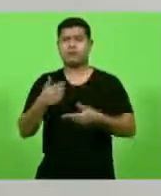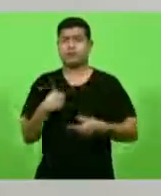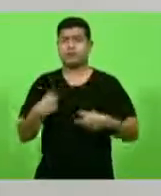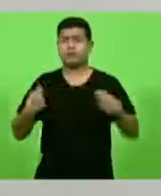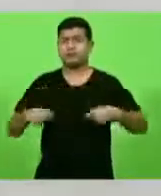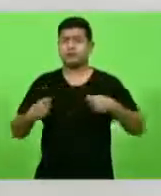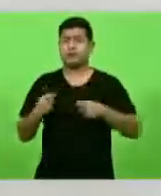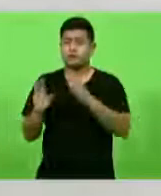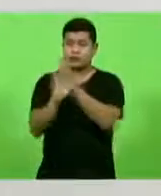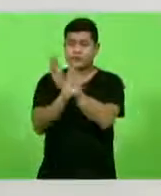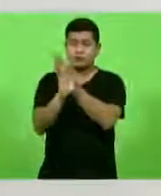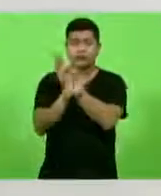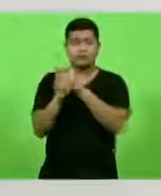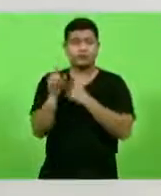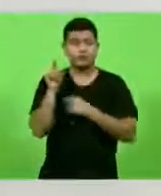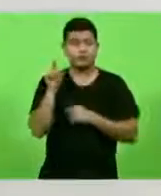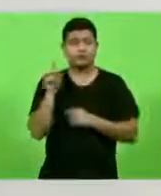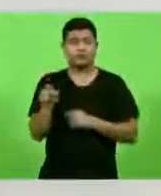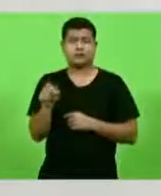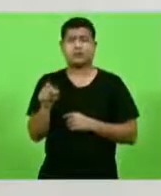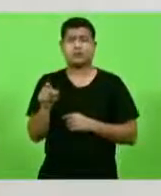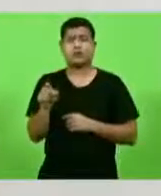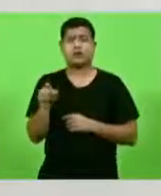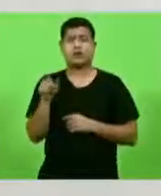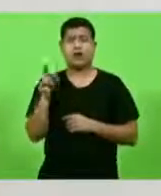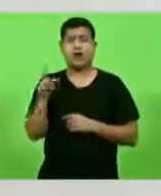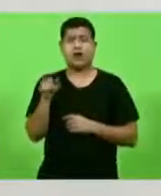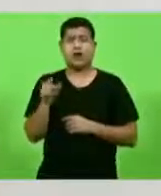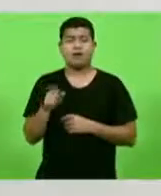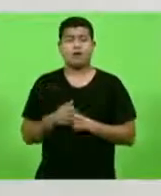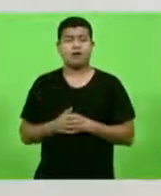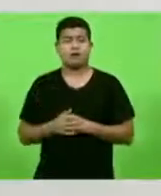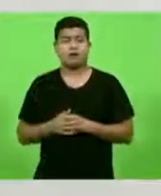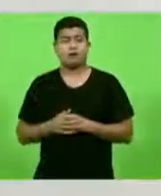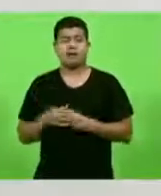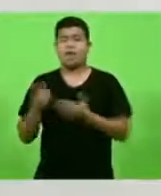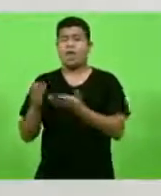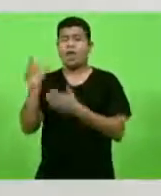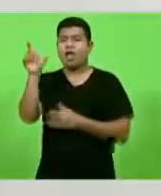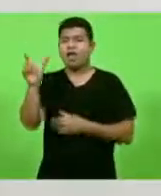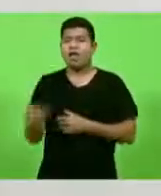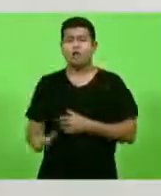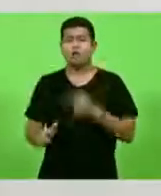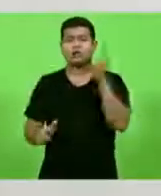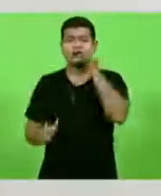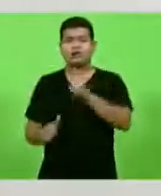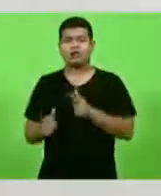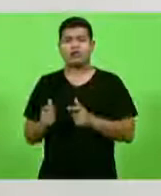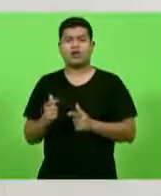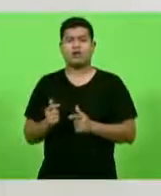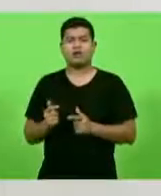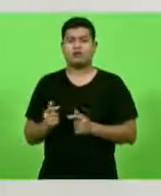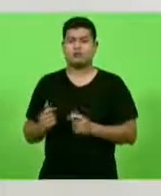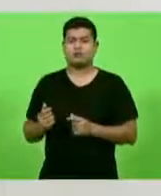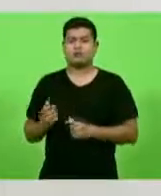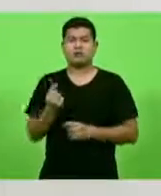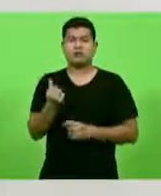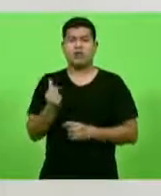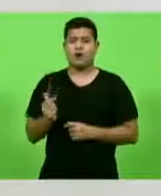investigar quem se beneficia disso. Quem se beneficia de um monopólio de 18 anos,